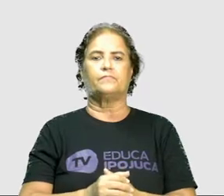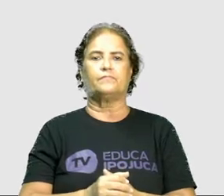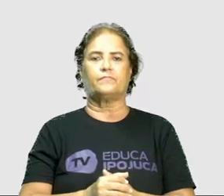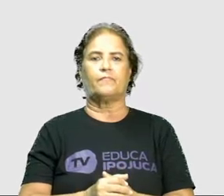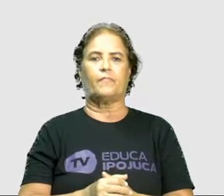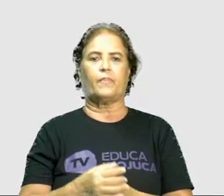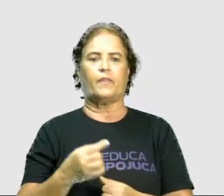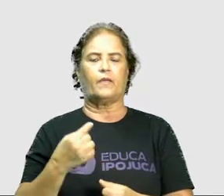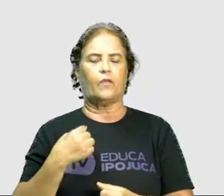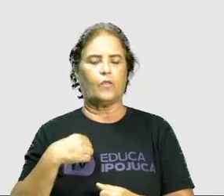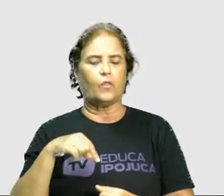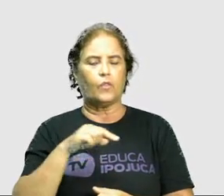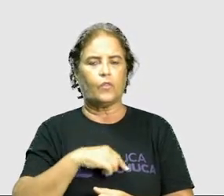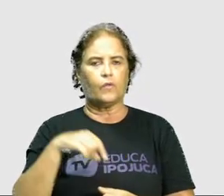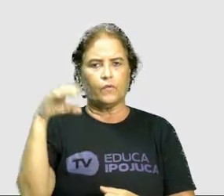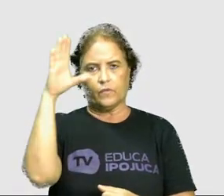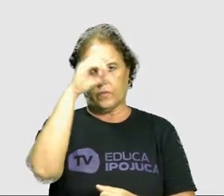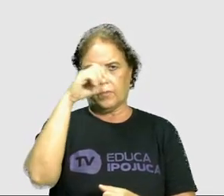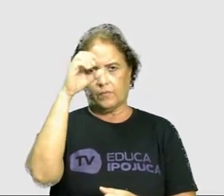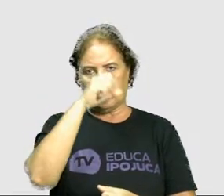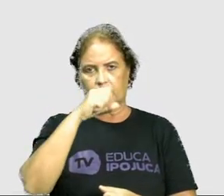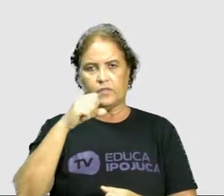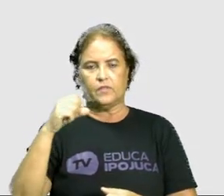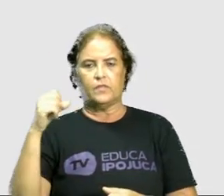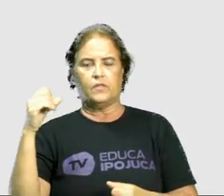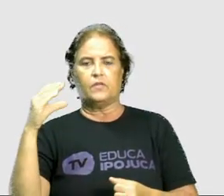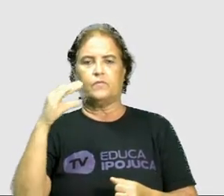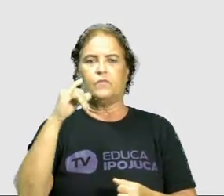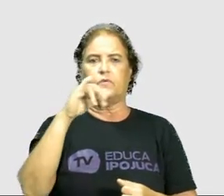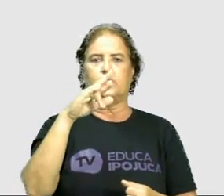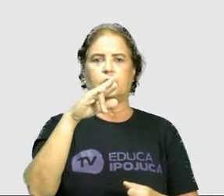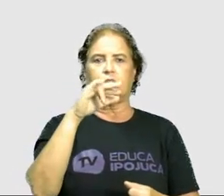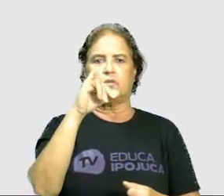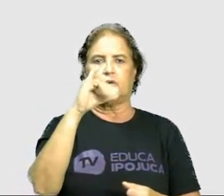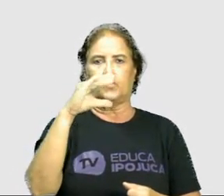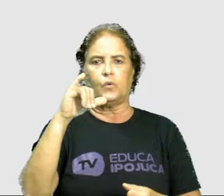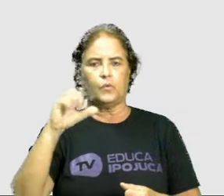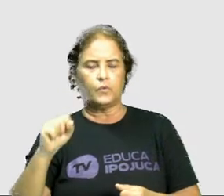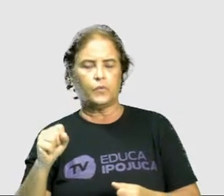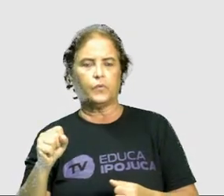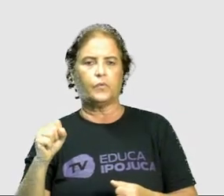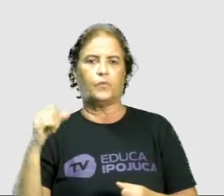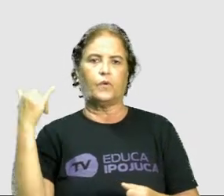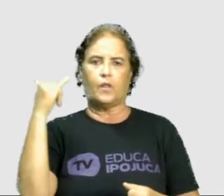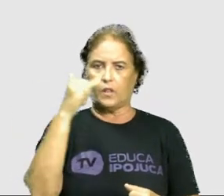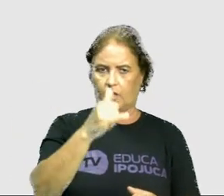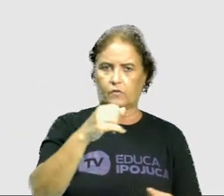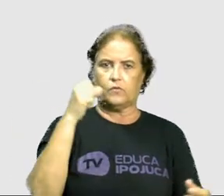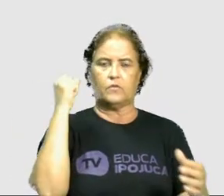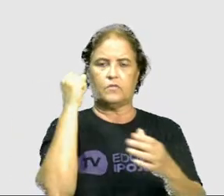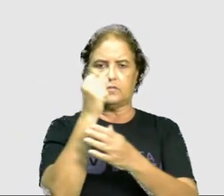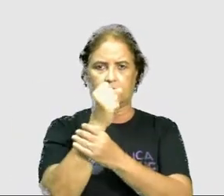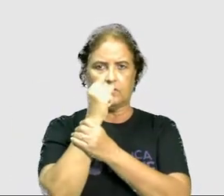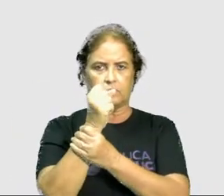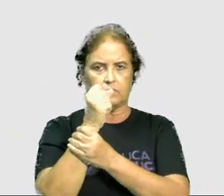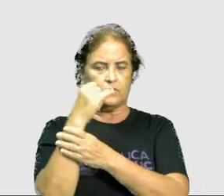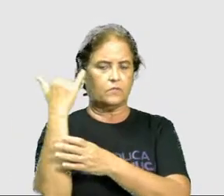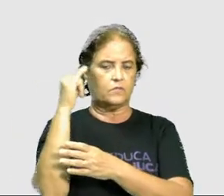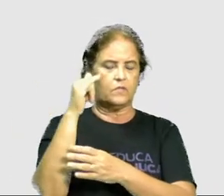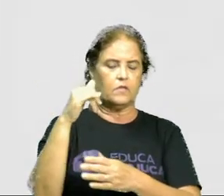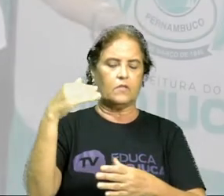A gente aprendeu hoje sobre circuitos elétricos e segurança elétrica dentro de casa.